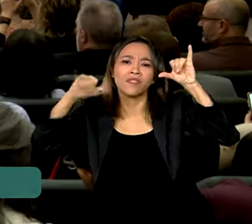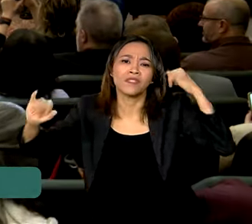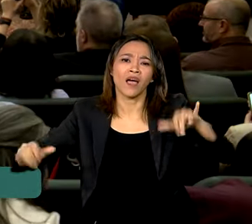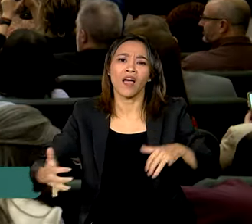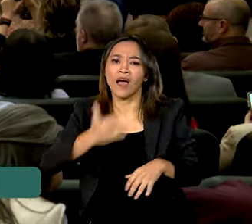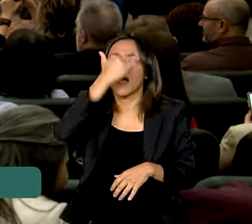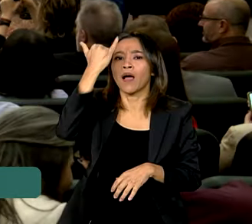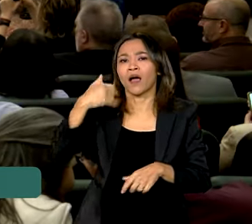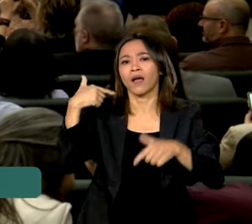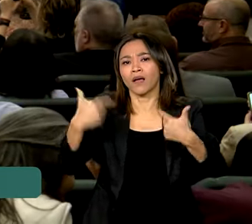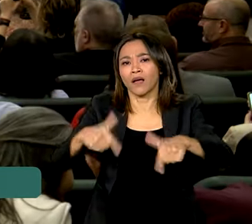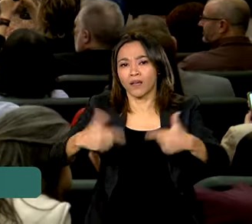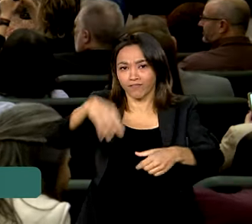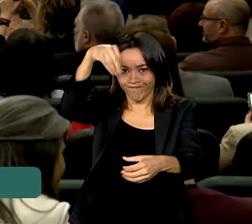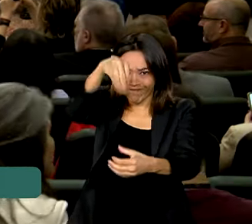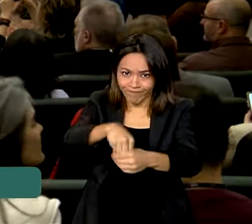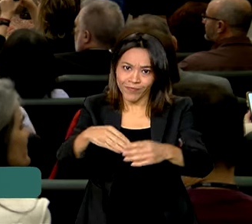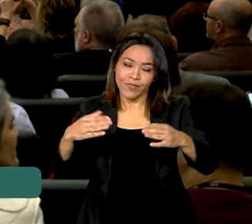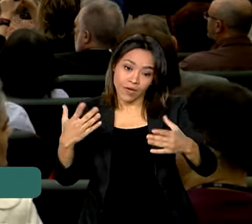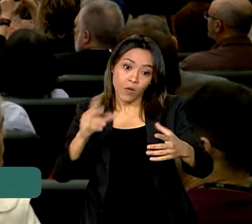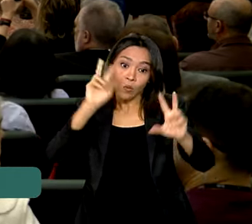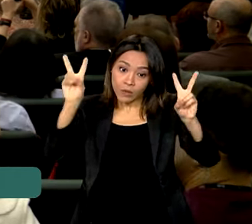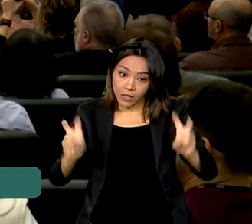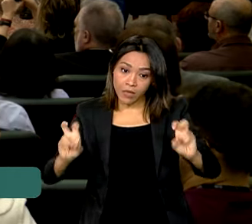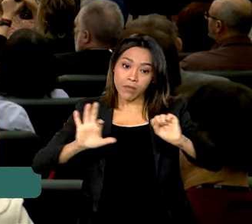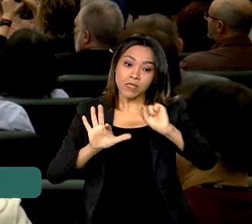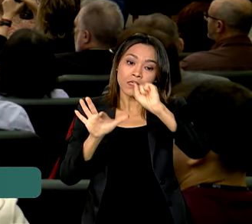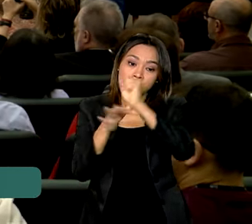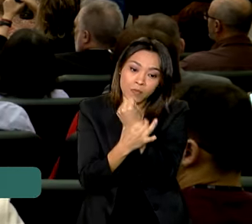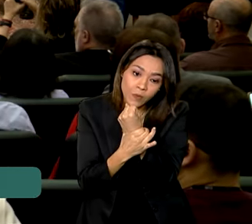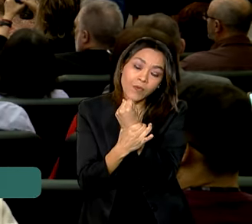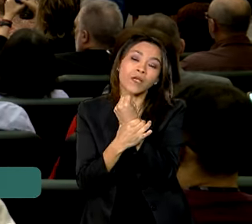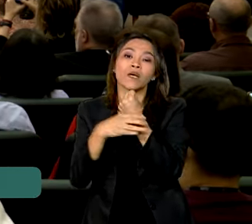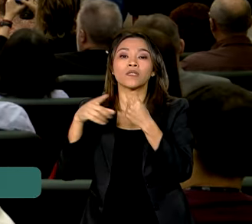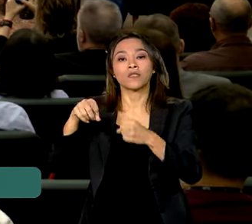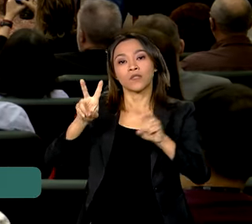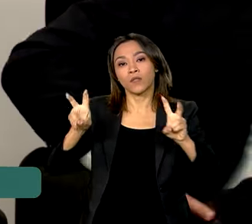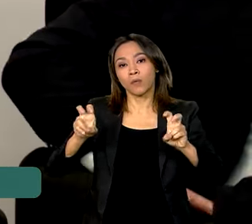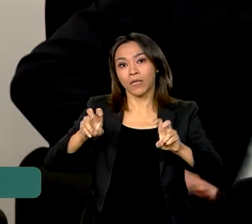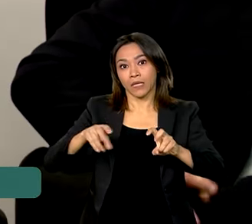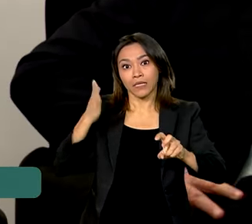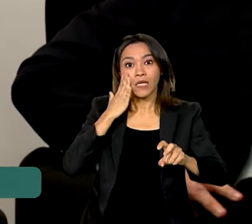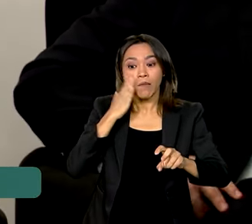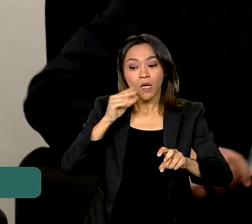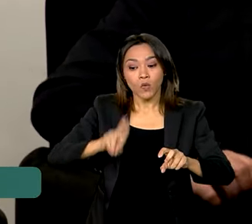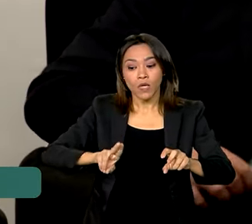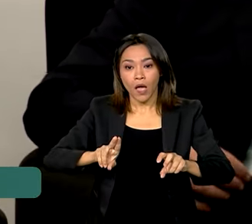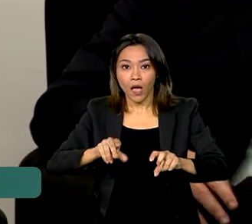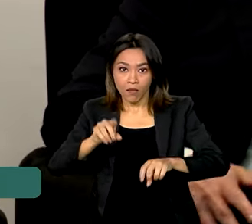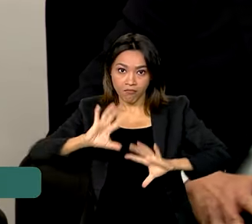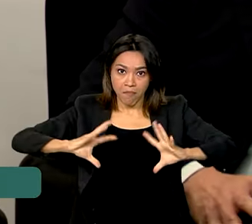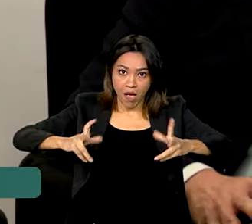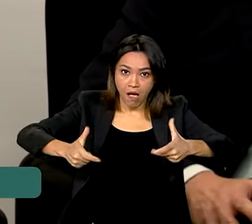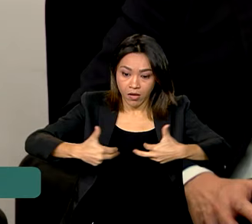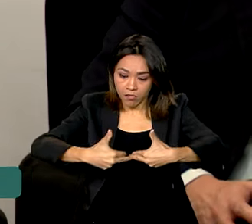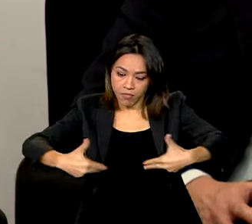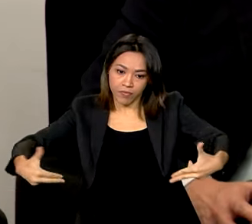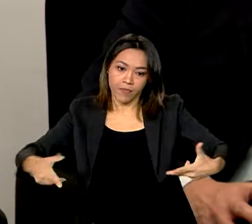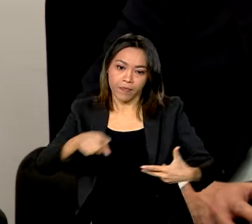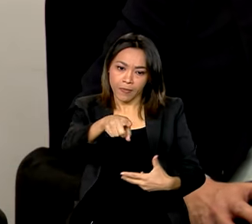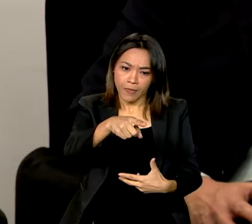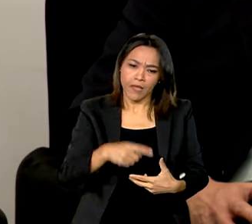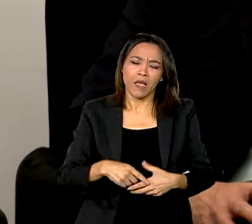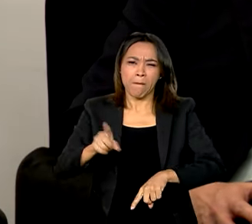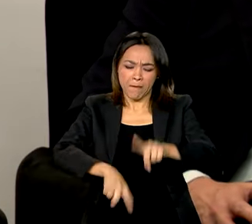O tema deste ano é segurança em máquinas e equipamentos. Os acidentes ocupacionais envolvendo